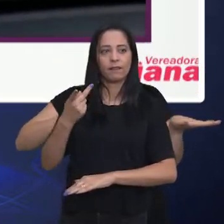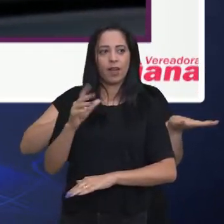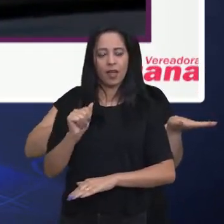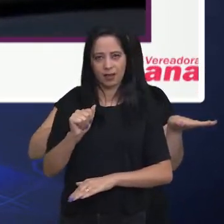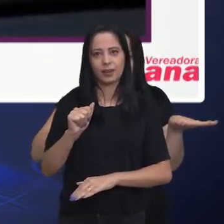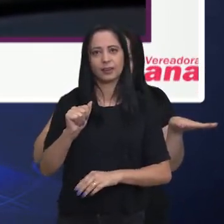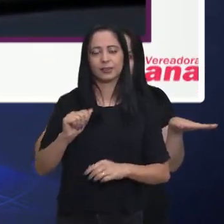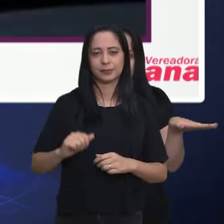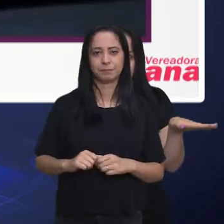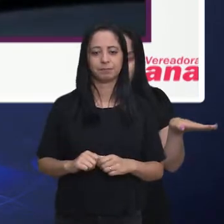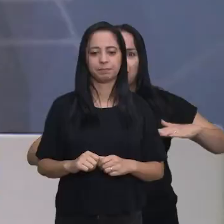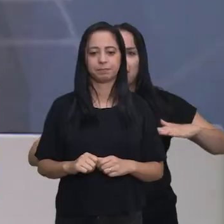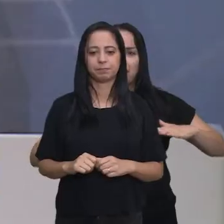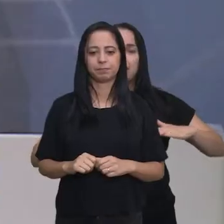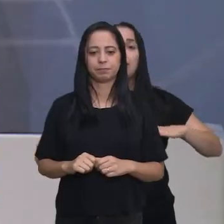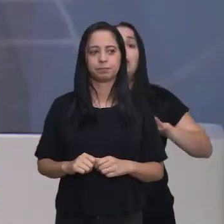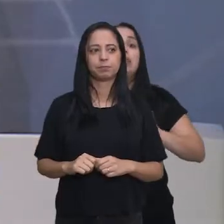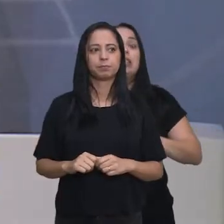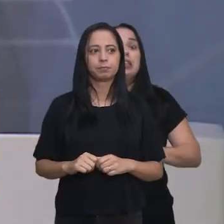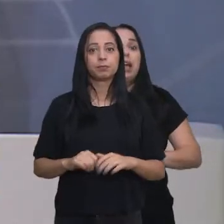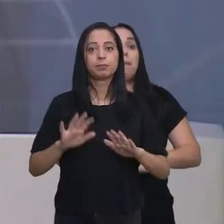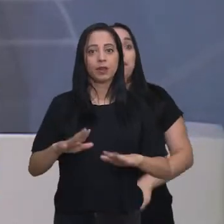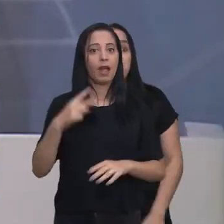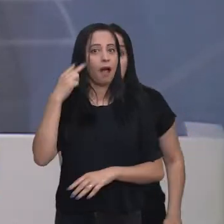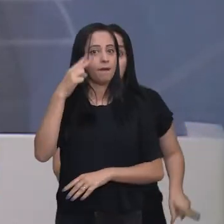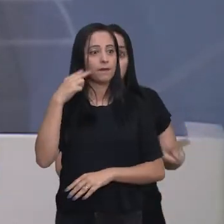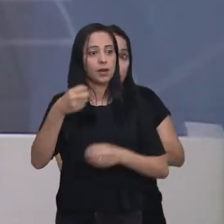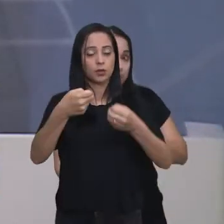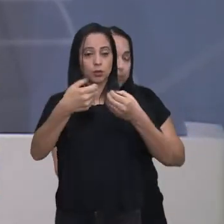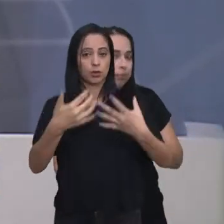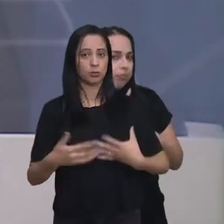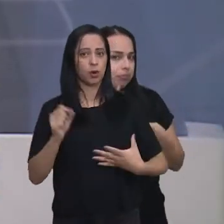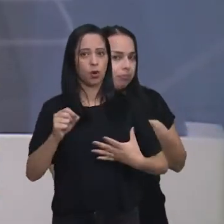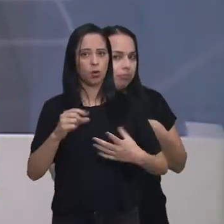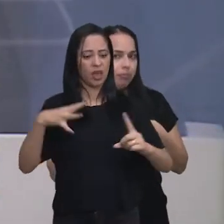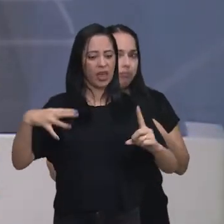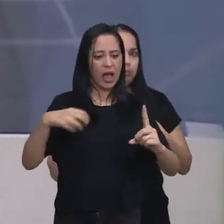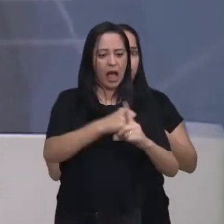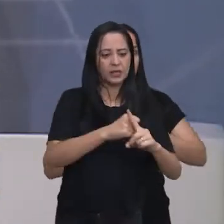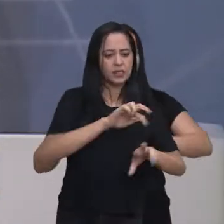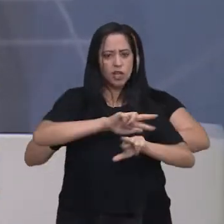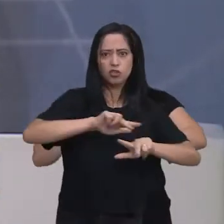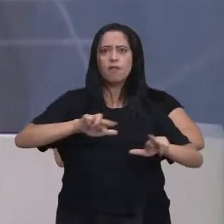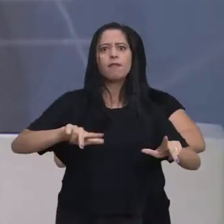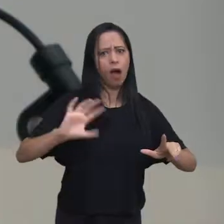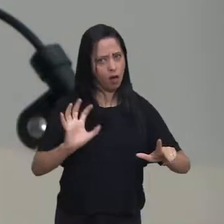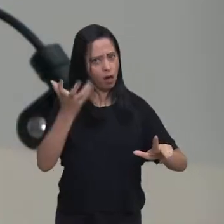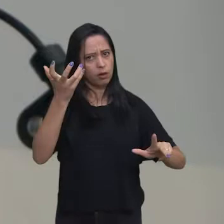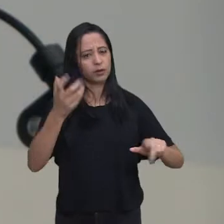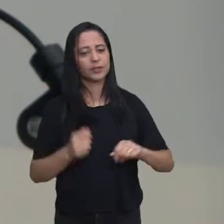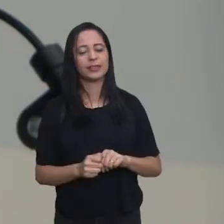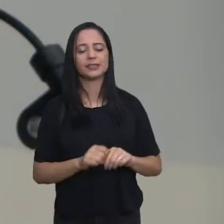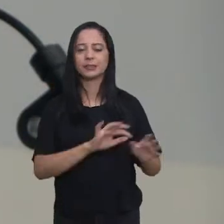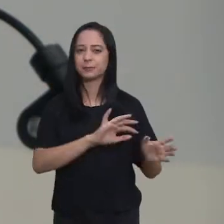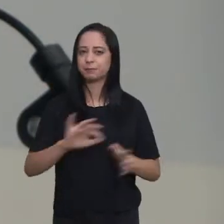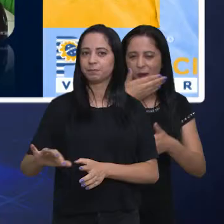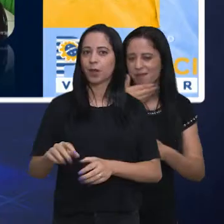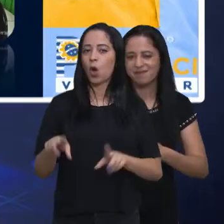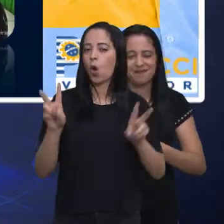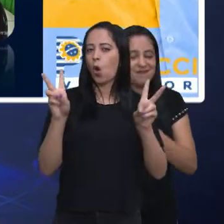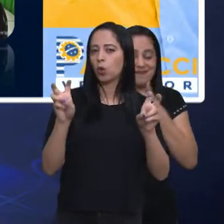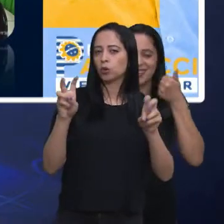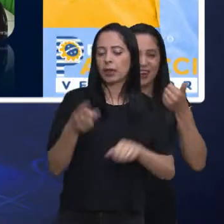das Flores, na região leste. Segundo a parlamentar, acidentes foram registrados no local. Quanto à fiscalização,